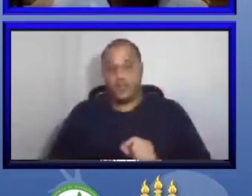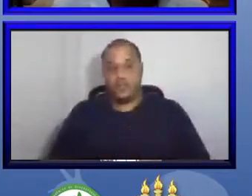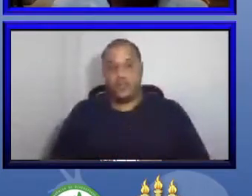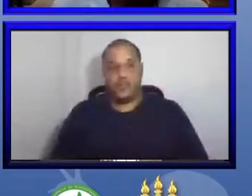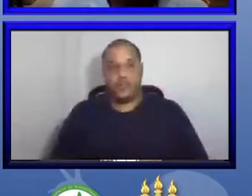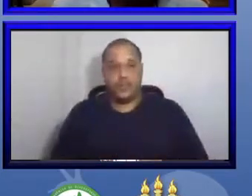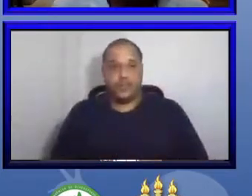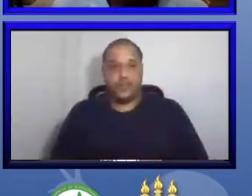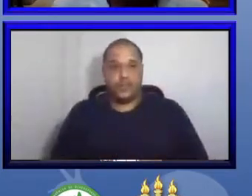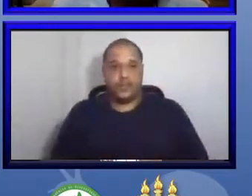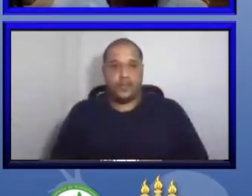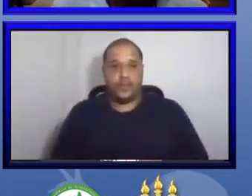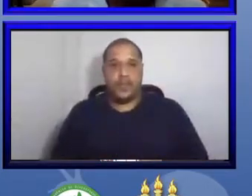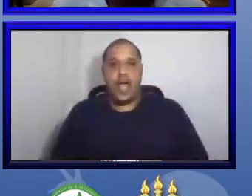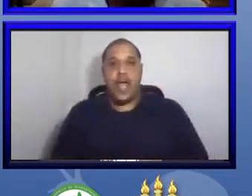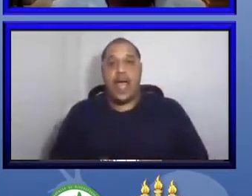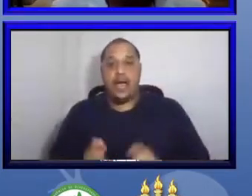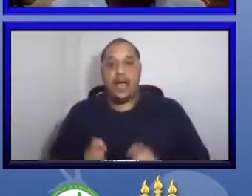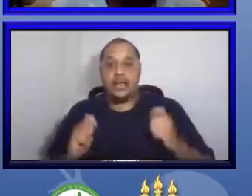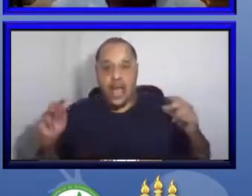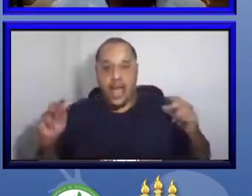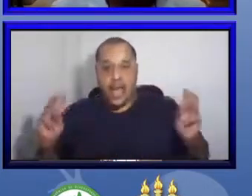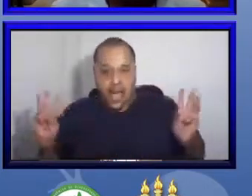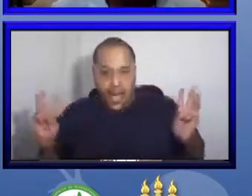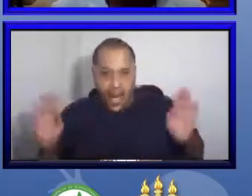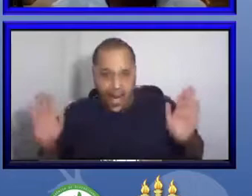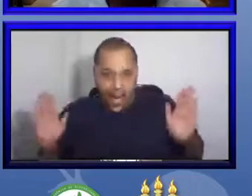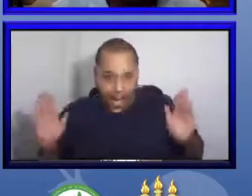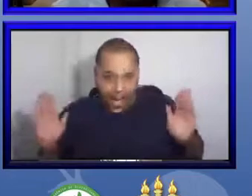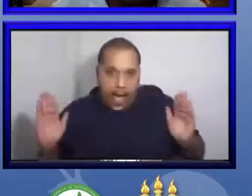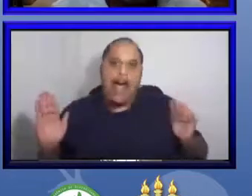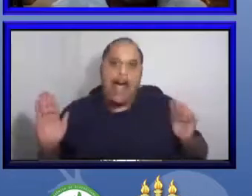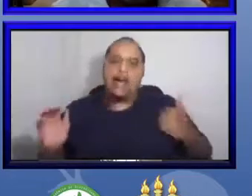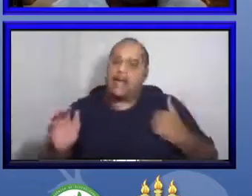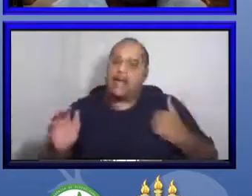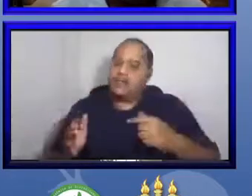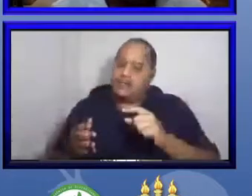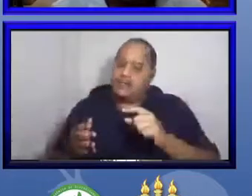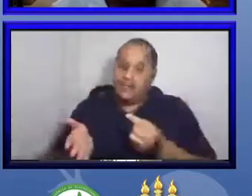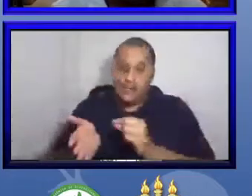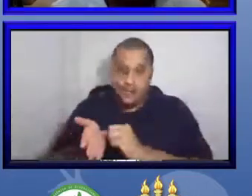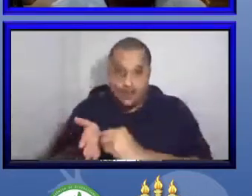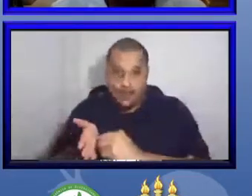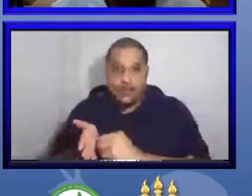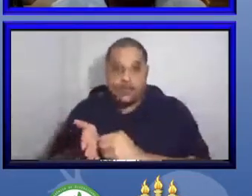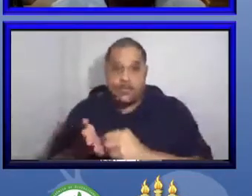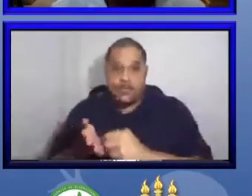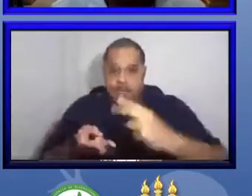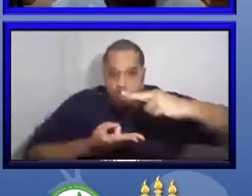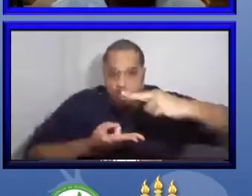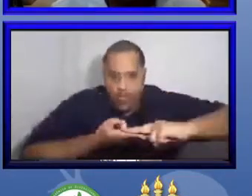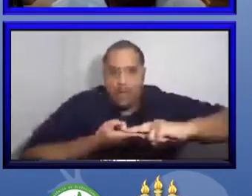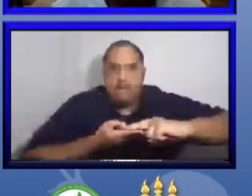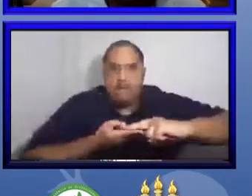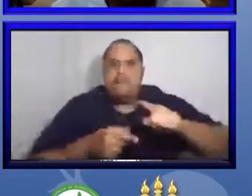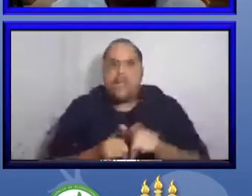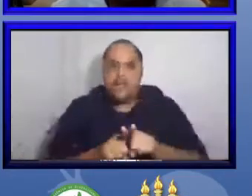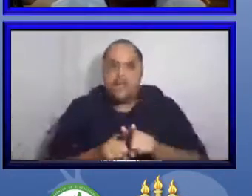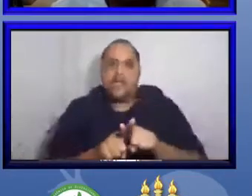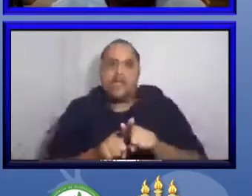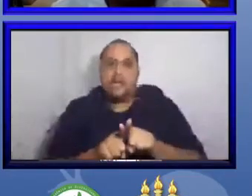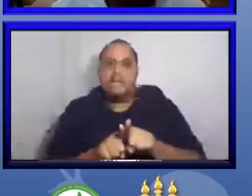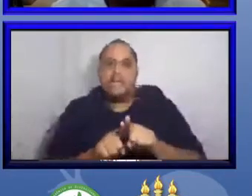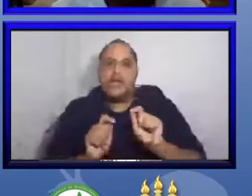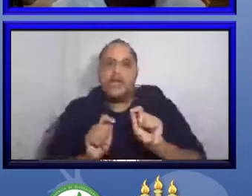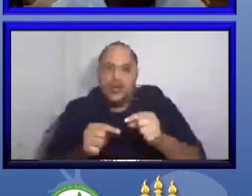da asa e tem um microtubo que contém a parte do abdômen e